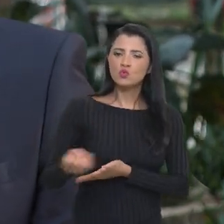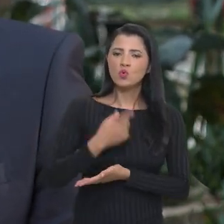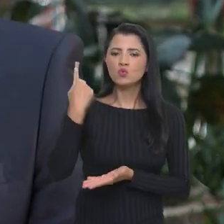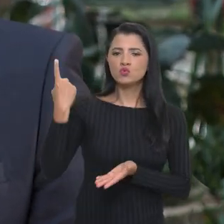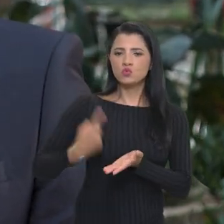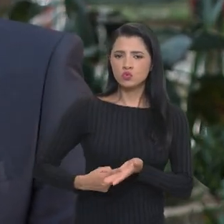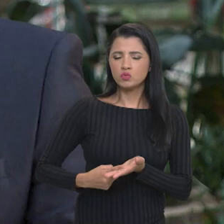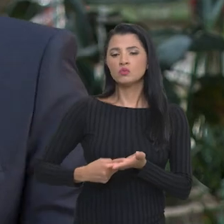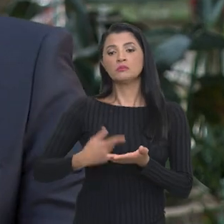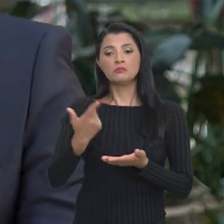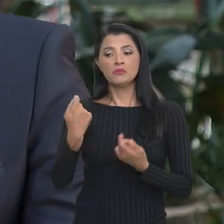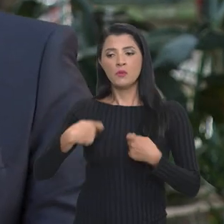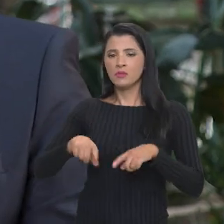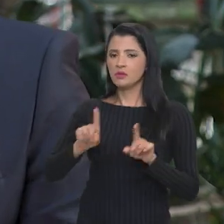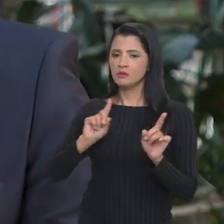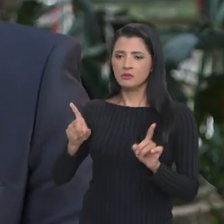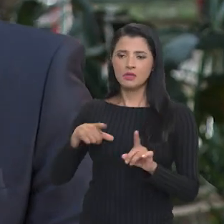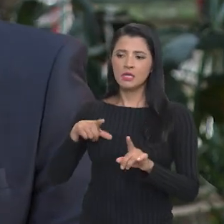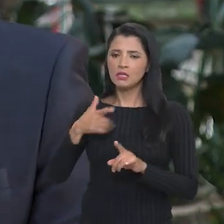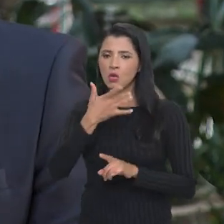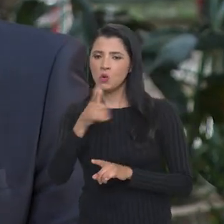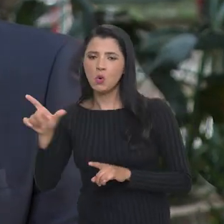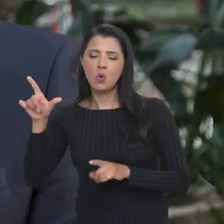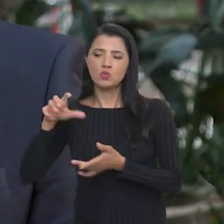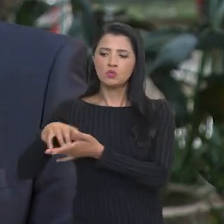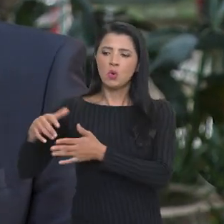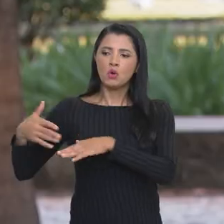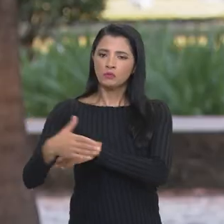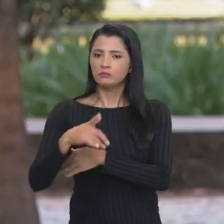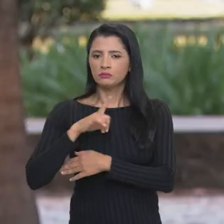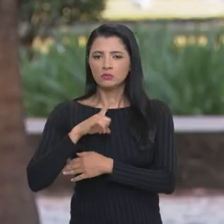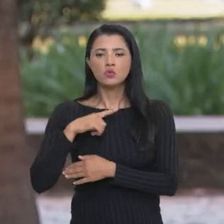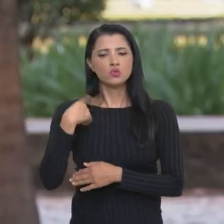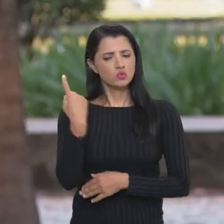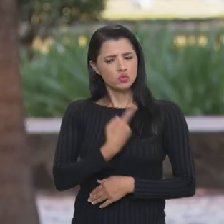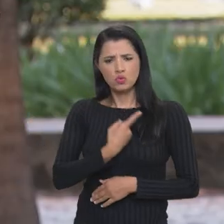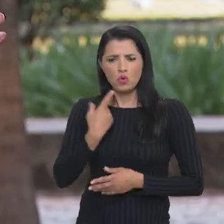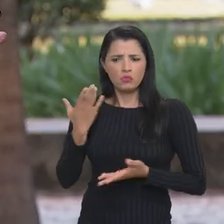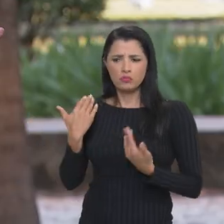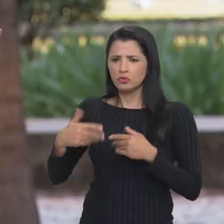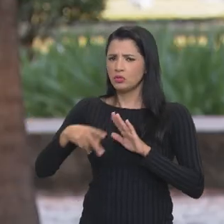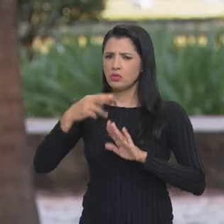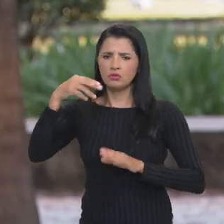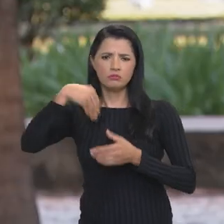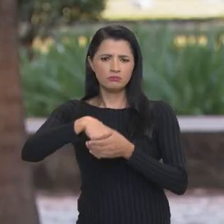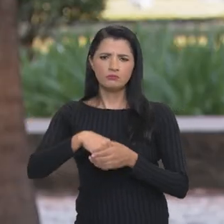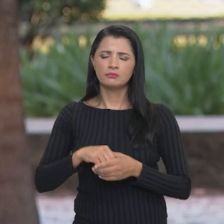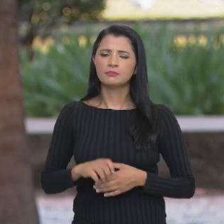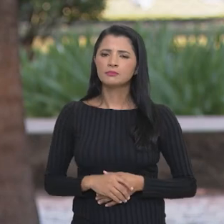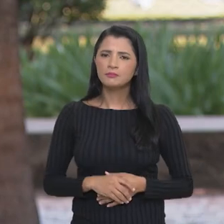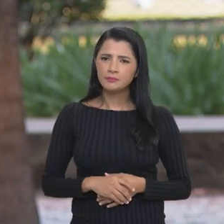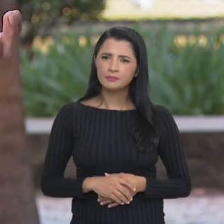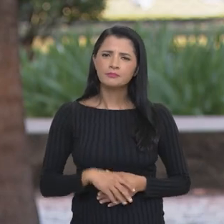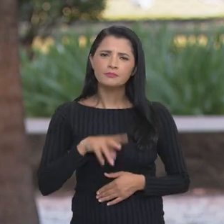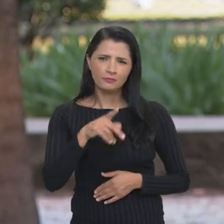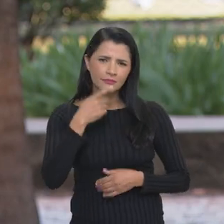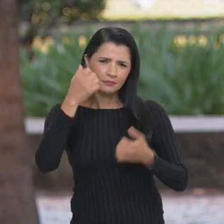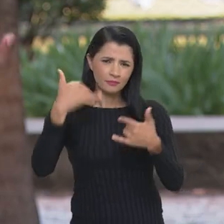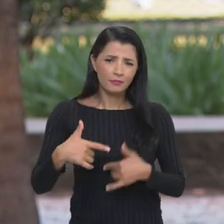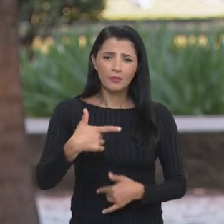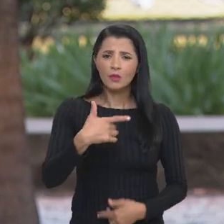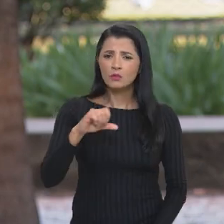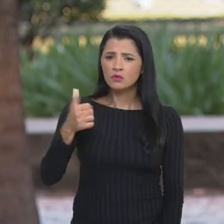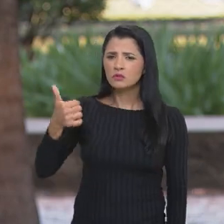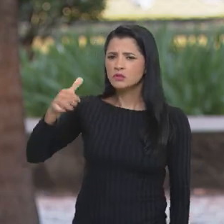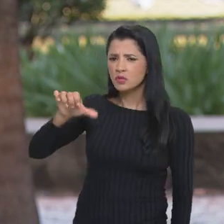de nenhum órgão, a não ser a nossa resolução interna. O senhor falou em 2019, assim como várias outras